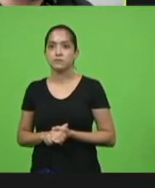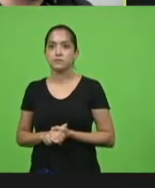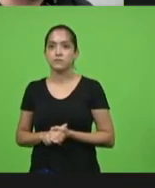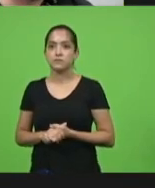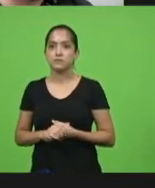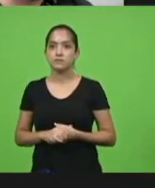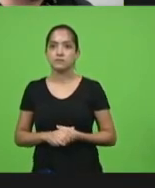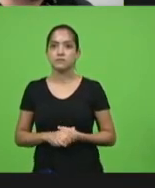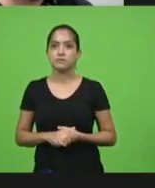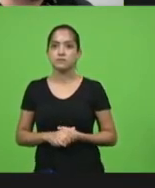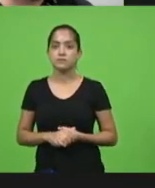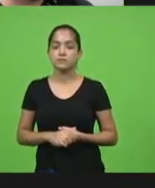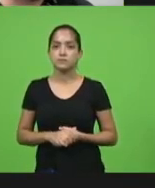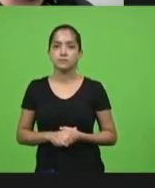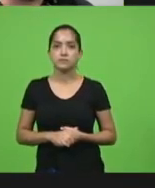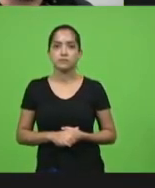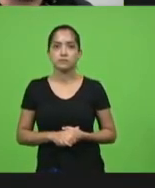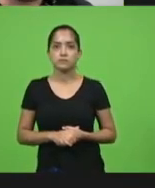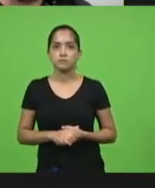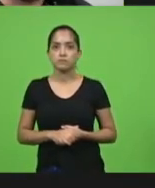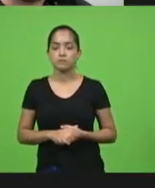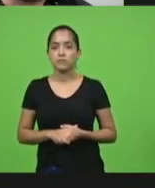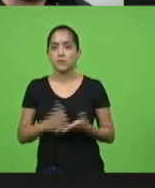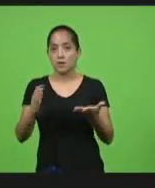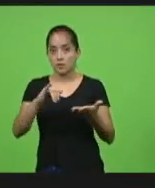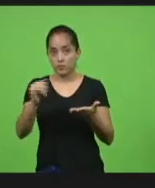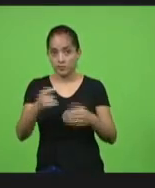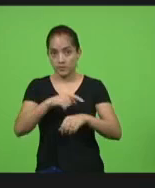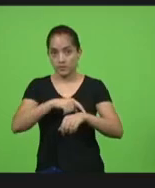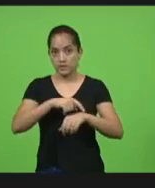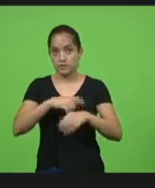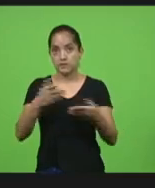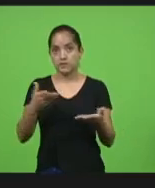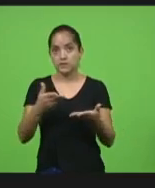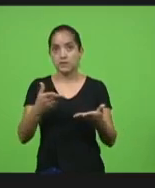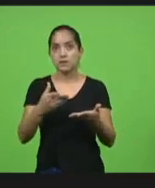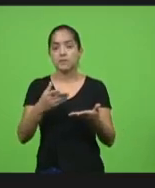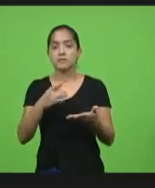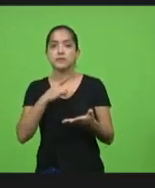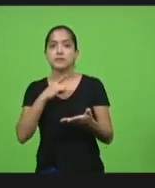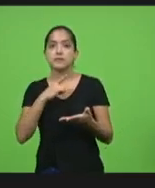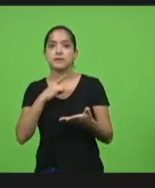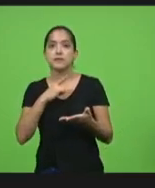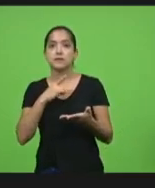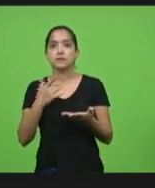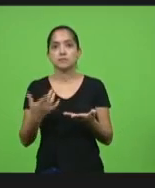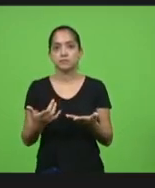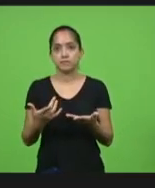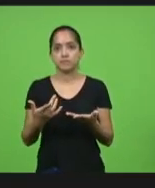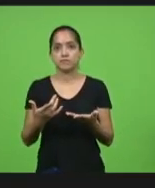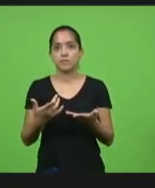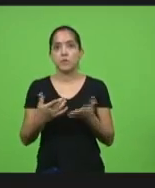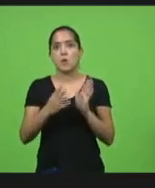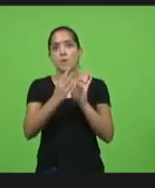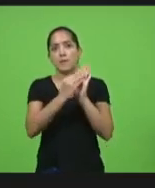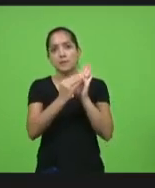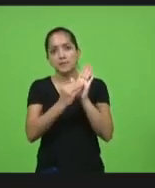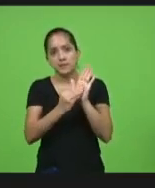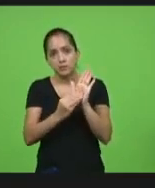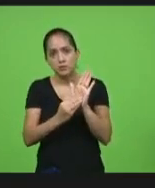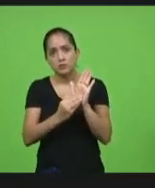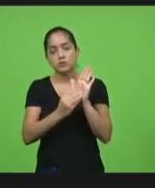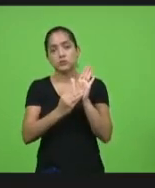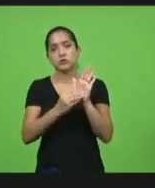Disponha deputado Jessé aproveitar o resto do tempo, existe uma, para tudo se existe uma metodologia de trabalho